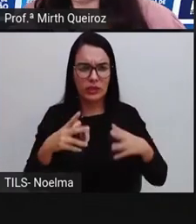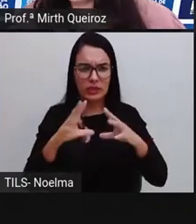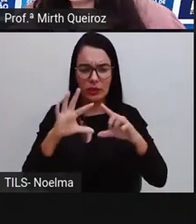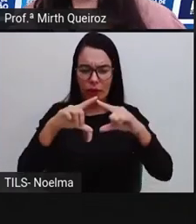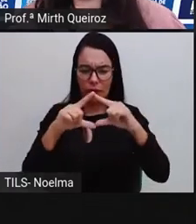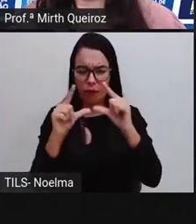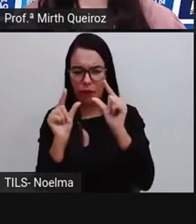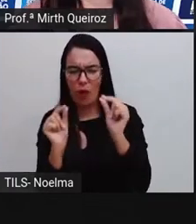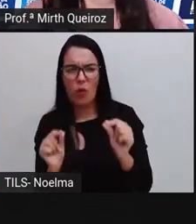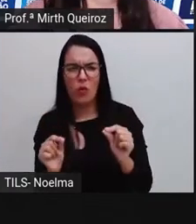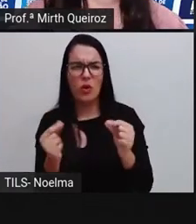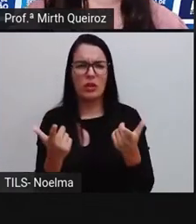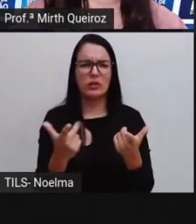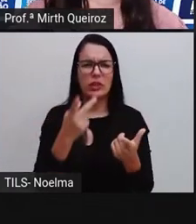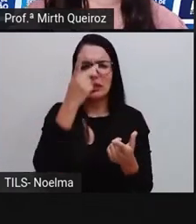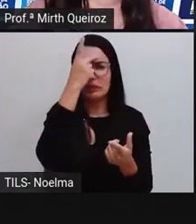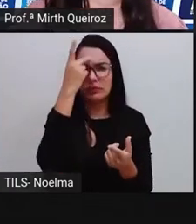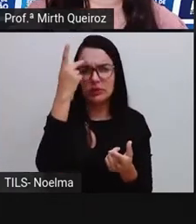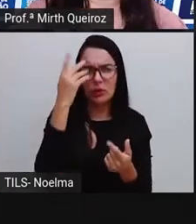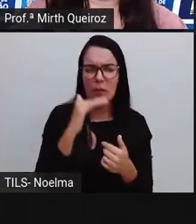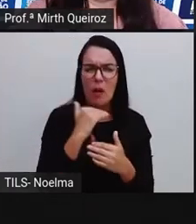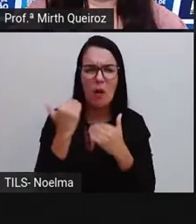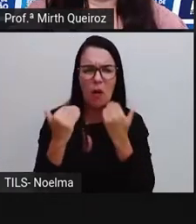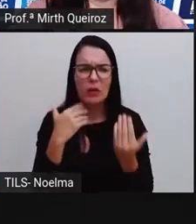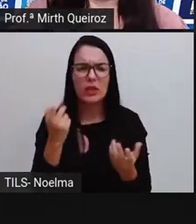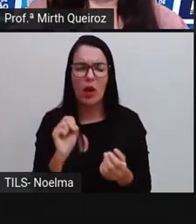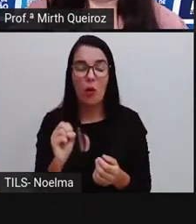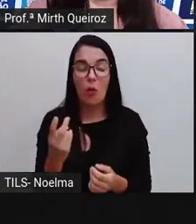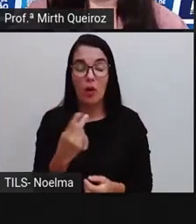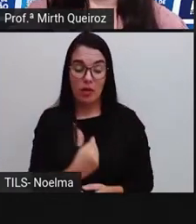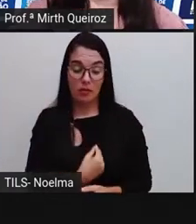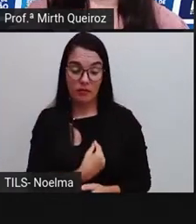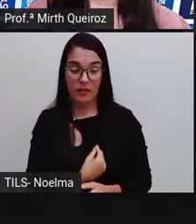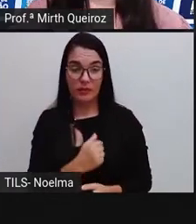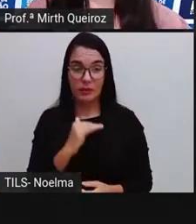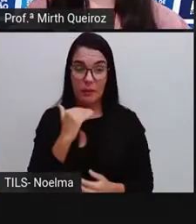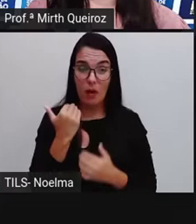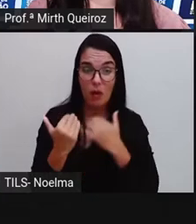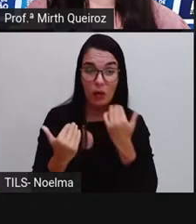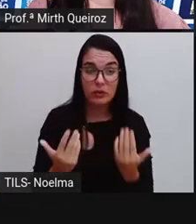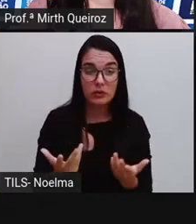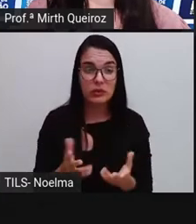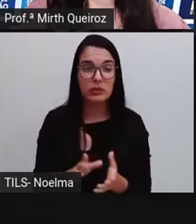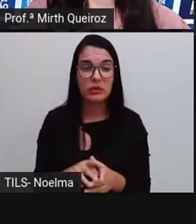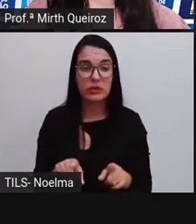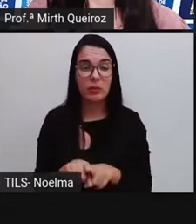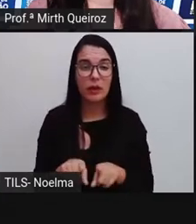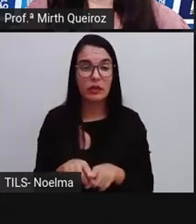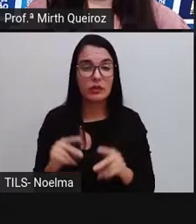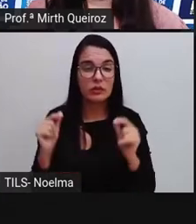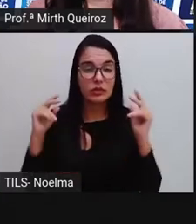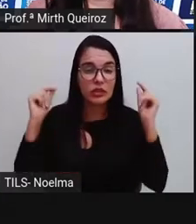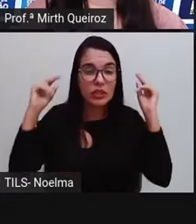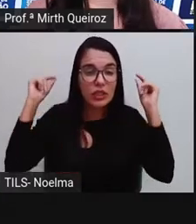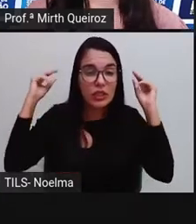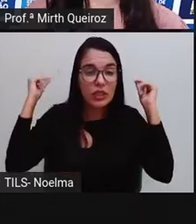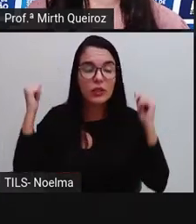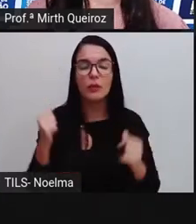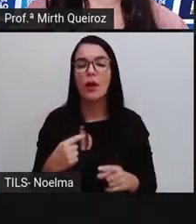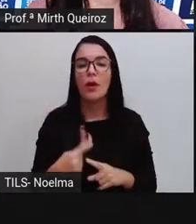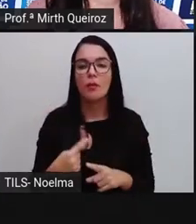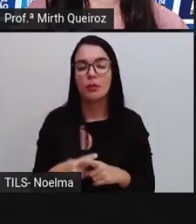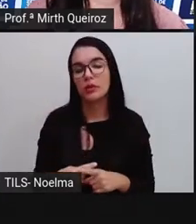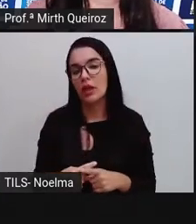vivos mortos, né? Por ele ser formado por essa parte aí de orgânica, né?